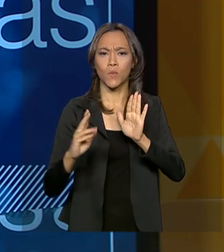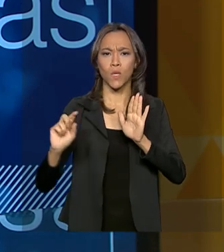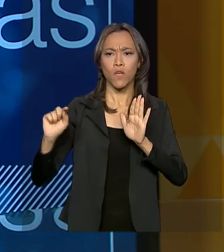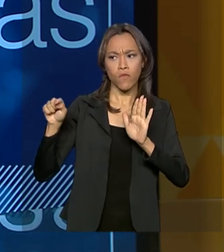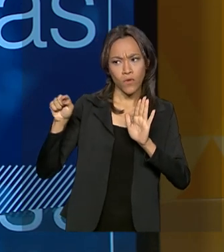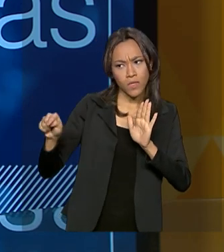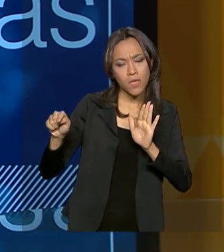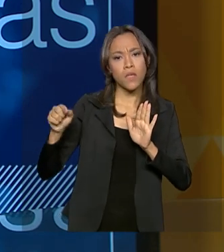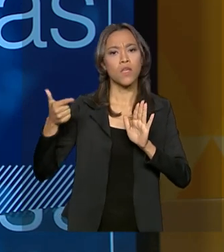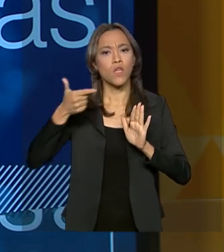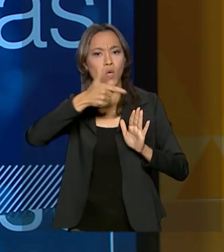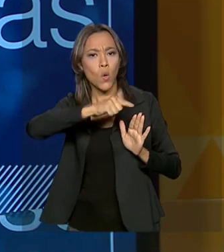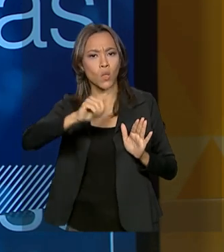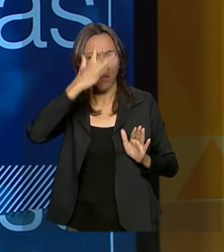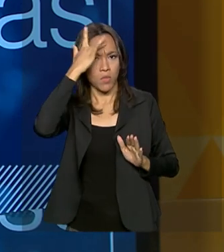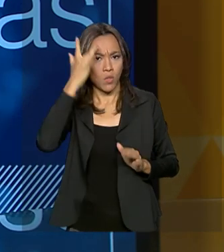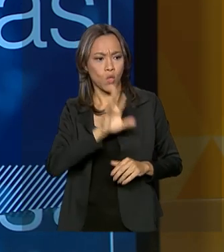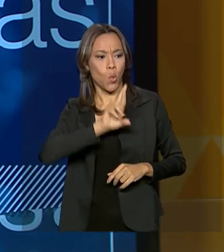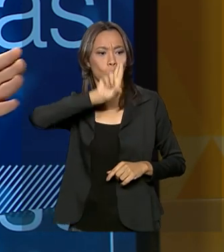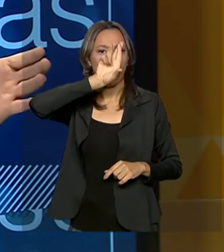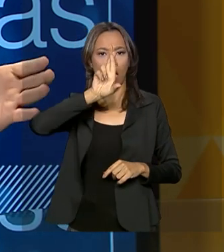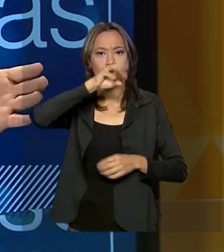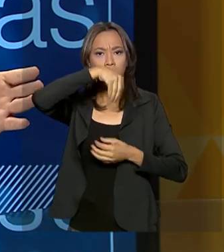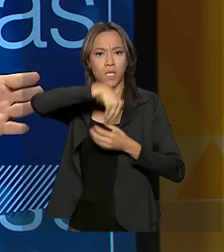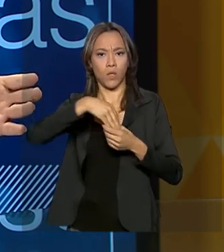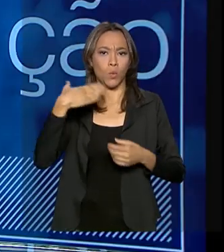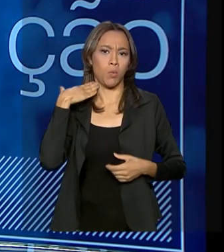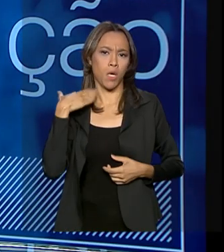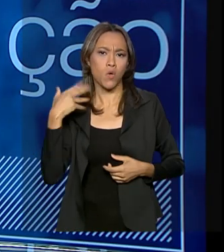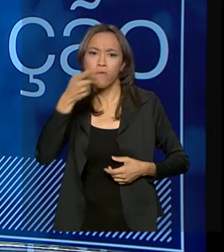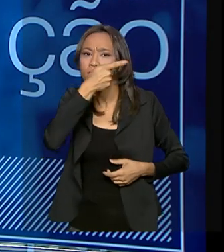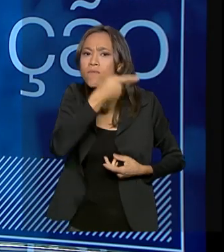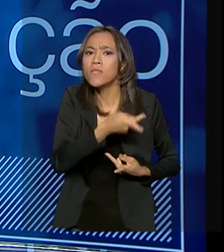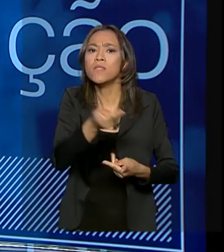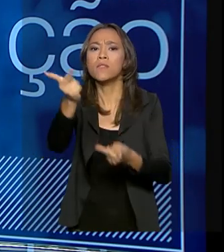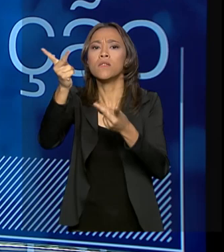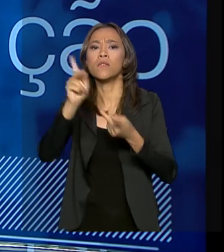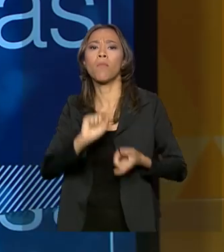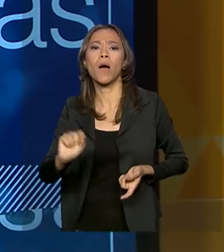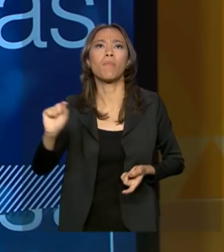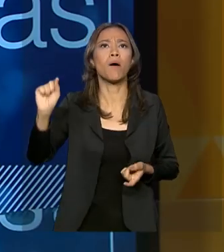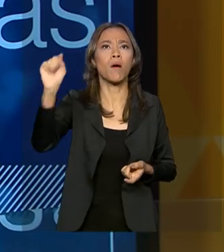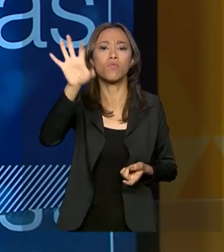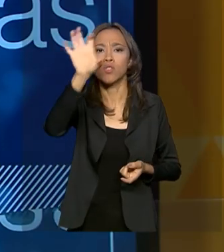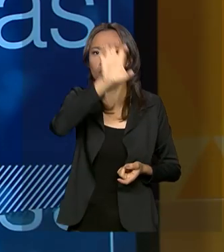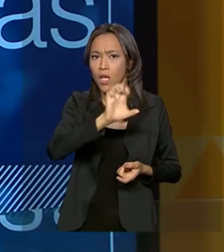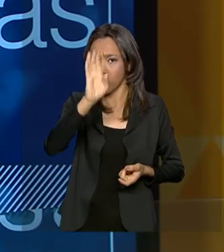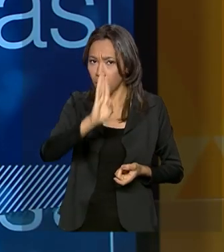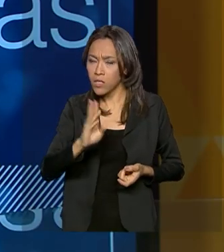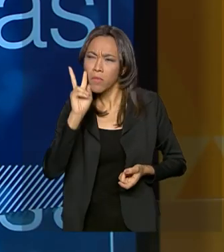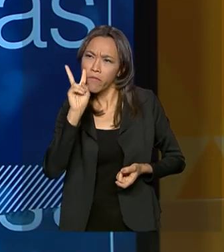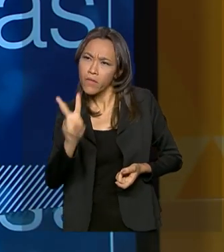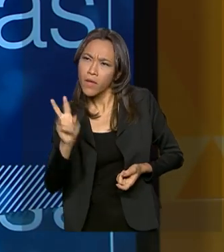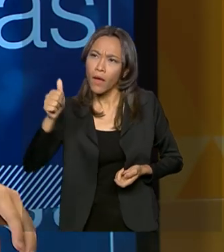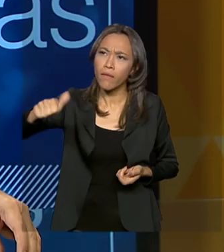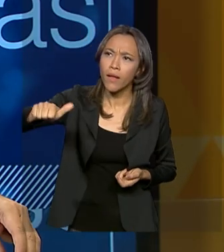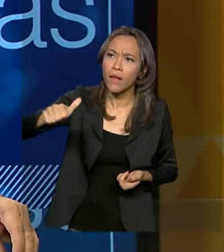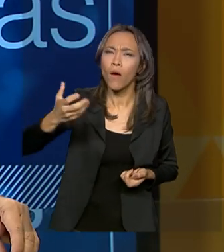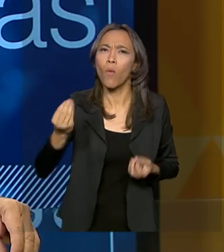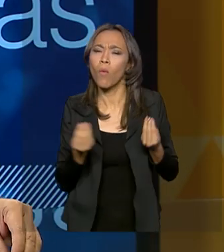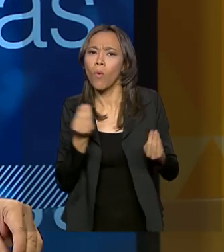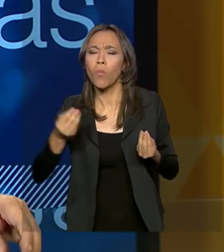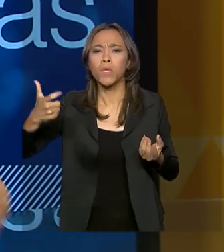outras autoridades da instituição visitam diversos estados no país e veem quais são as condições desses